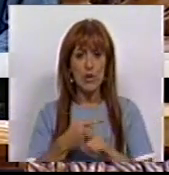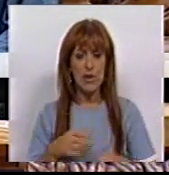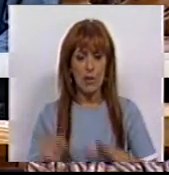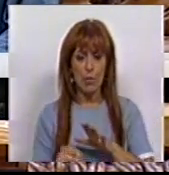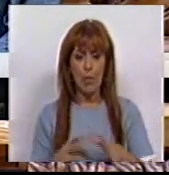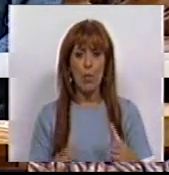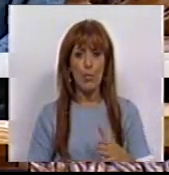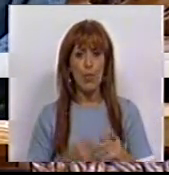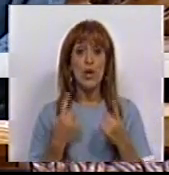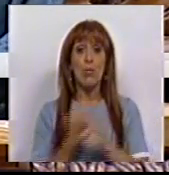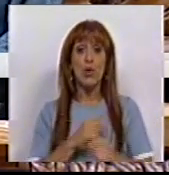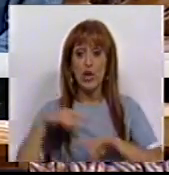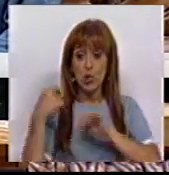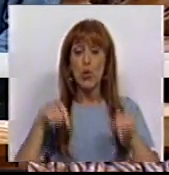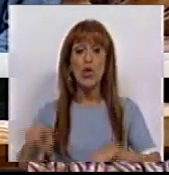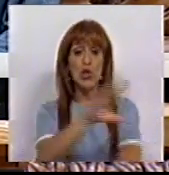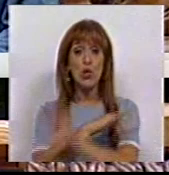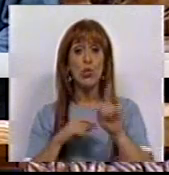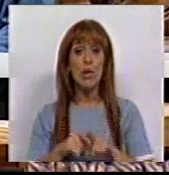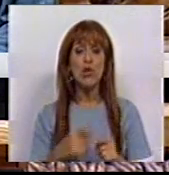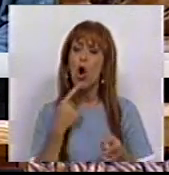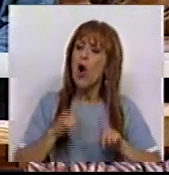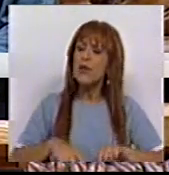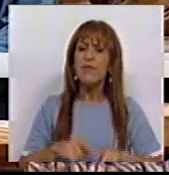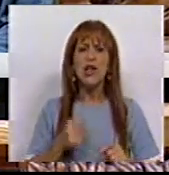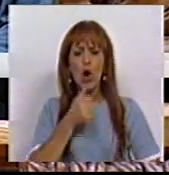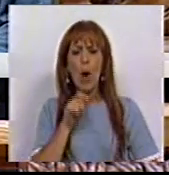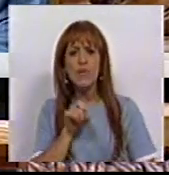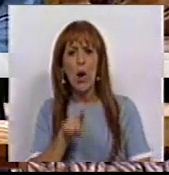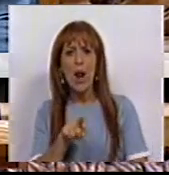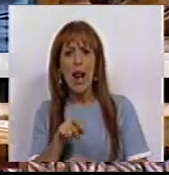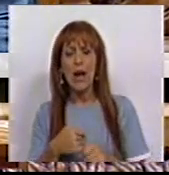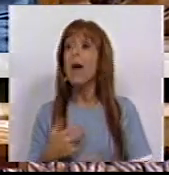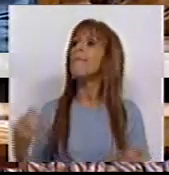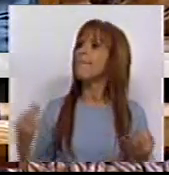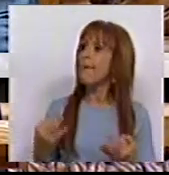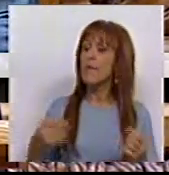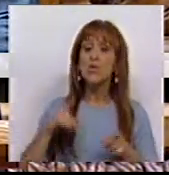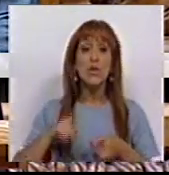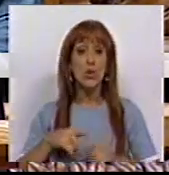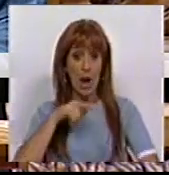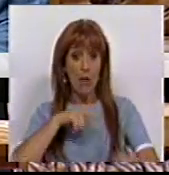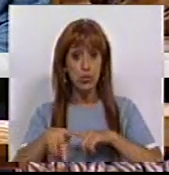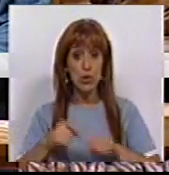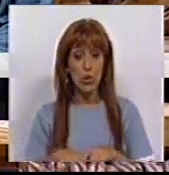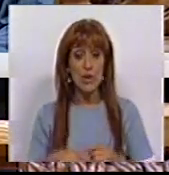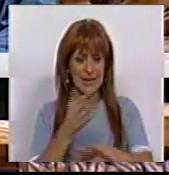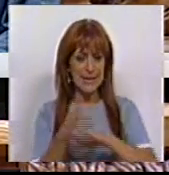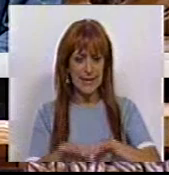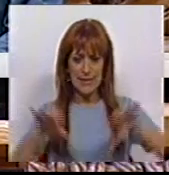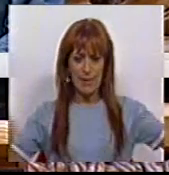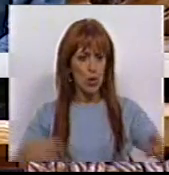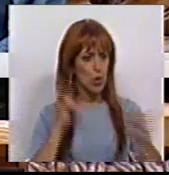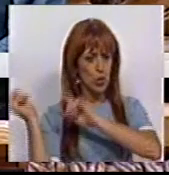Até porque o que hoje se discute na Europa é o retomar dessa opção e é o reconhecimento de que a política de separação